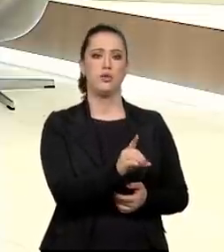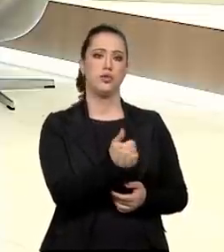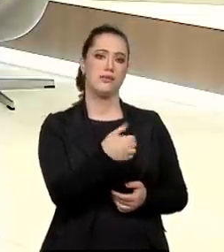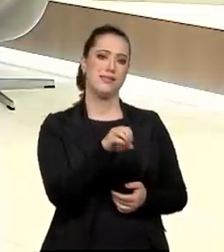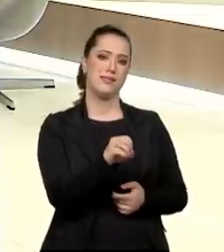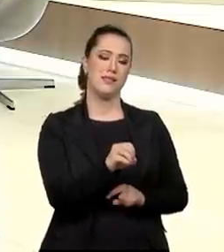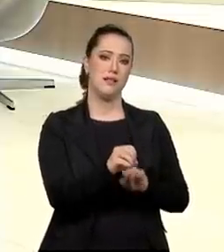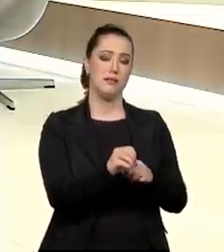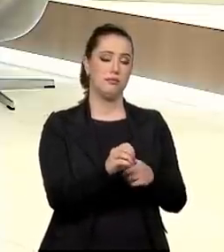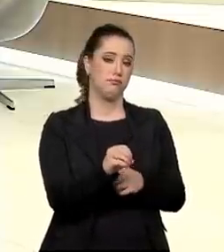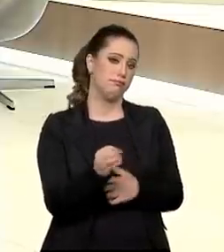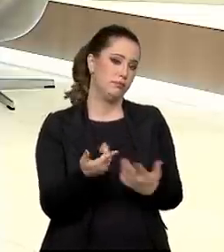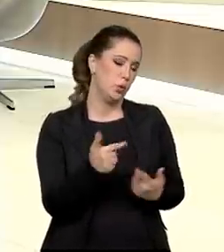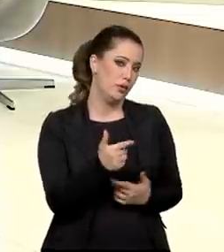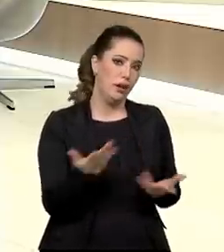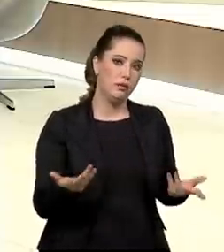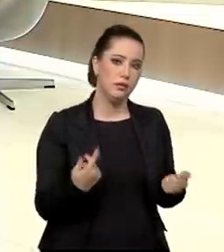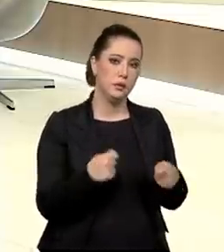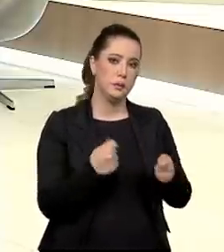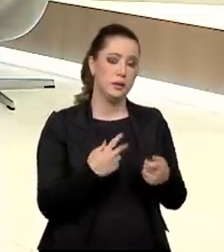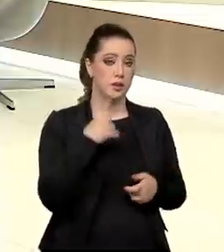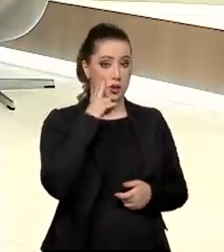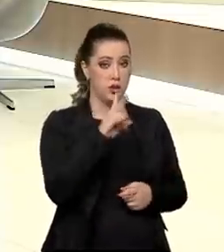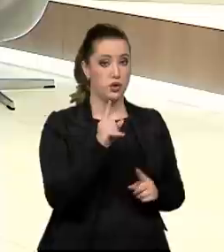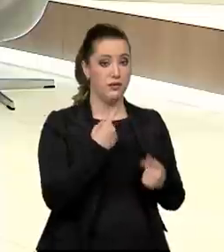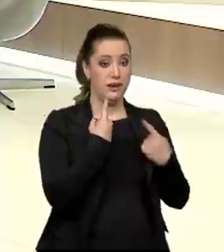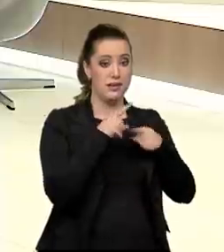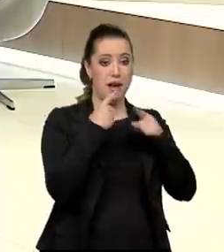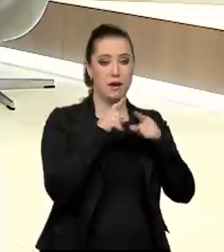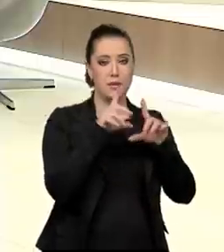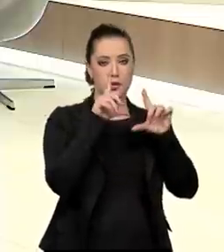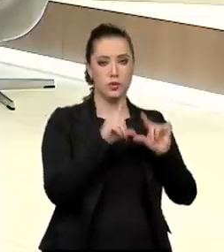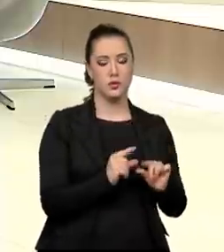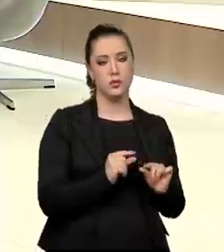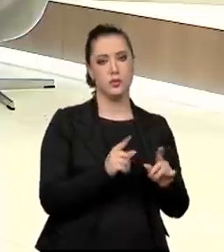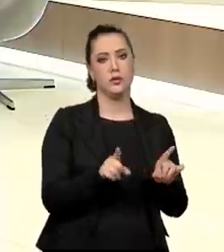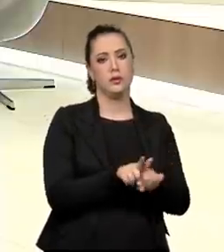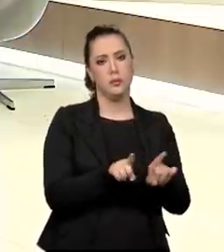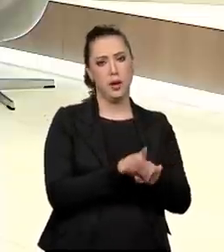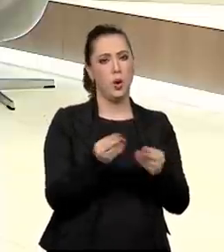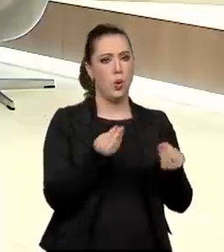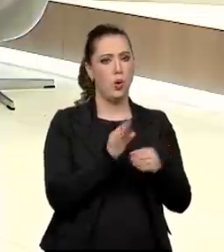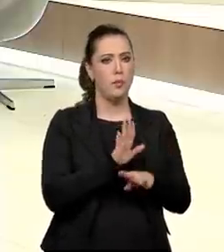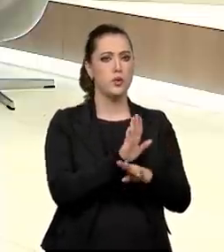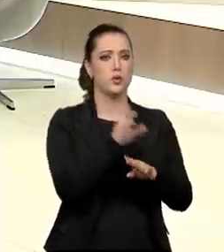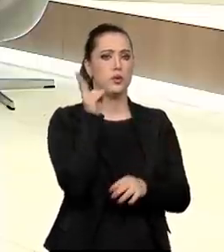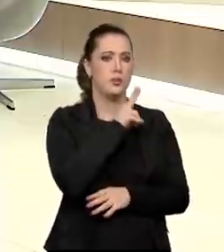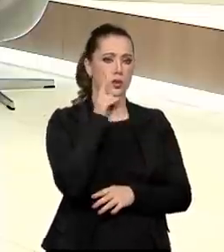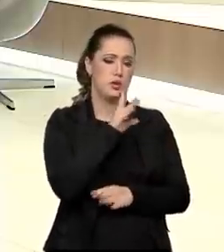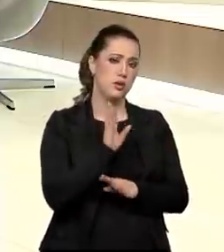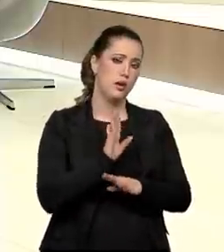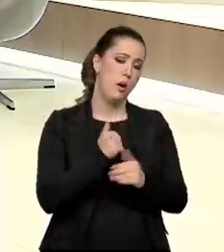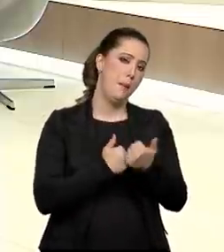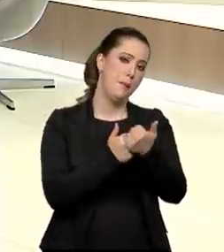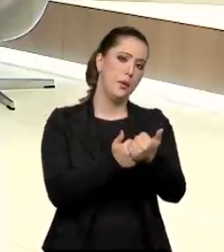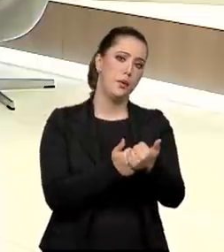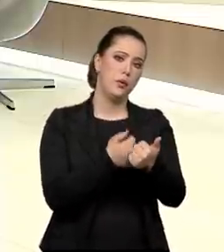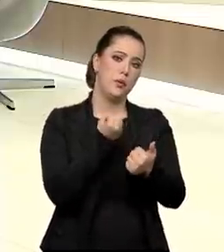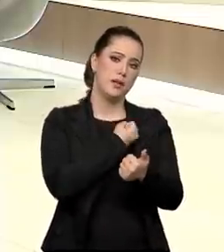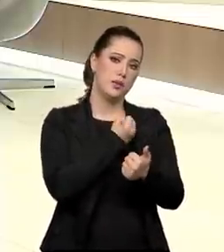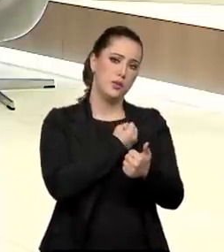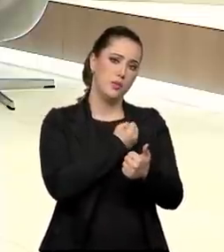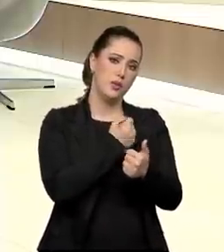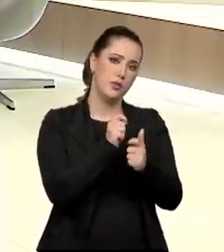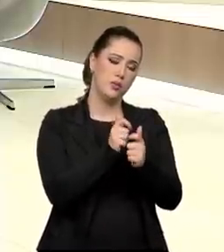denúncias diminuiu. A gente não sabe, por exemplo, até que ponto o auxílio emergencial do governo federal contribuiu para que esse número não aumentasse